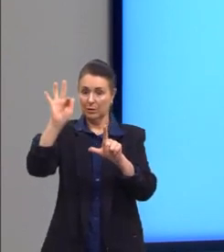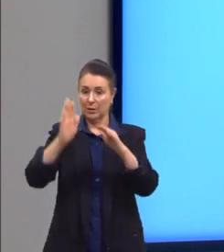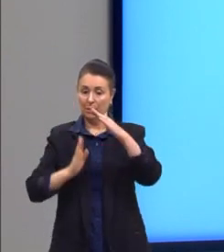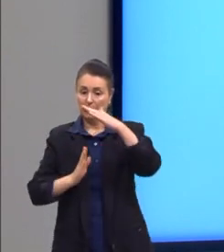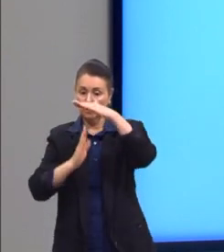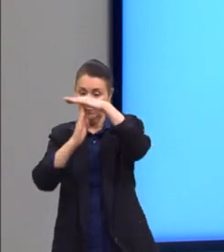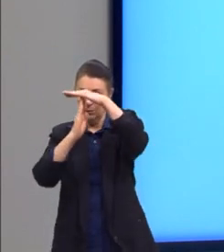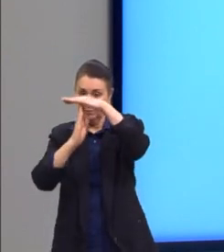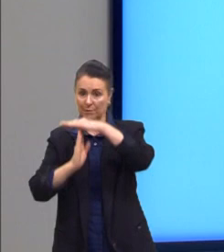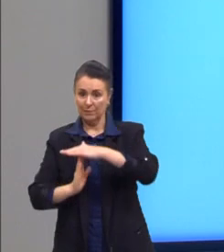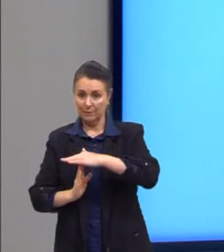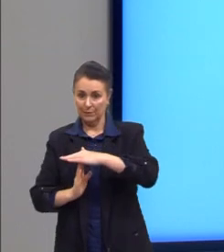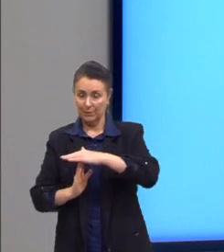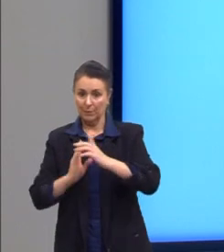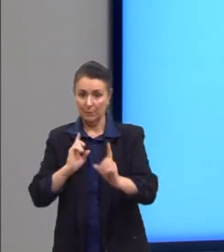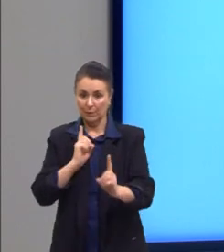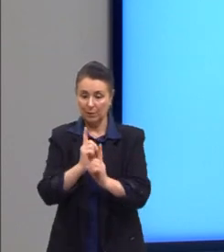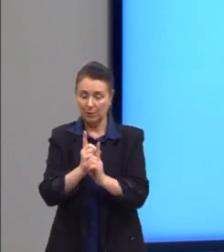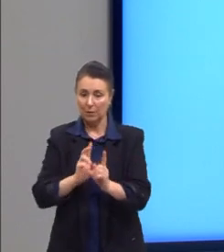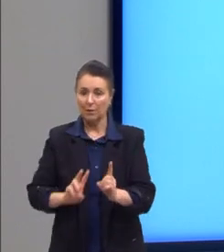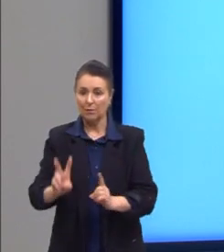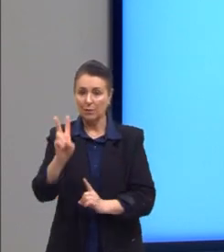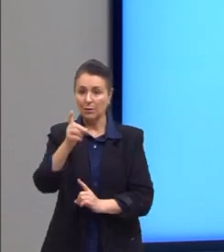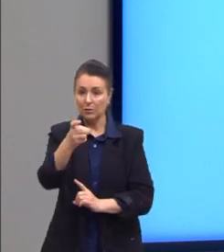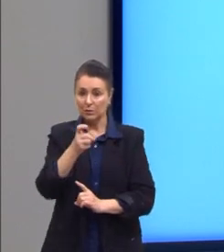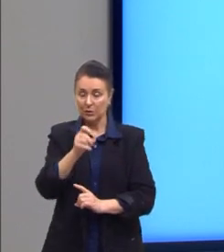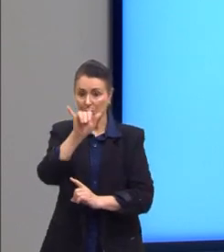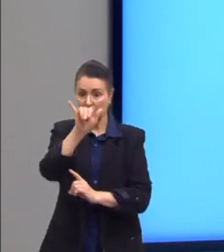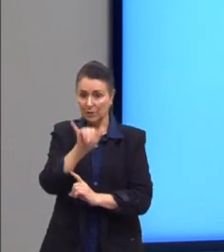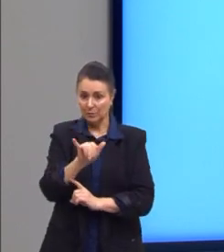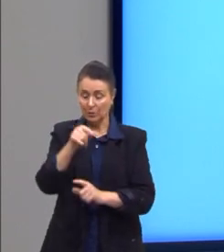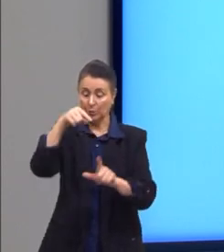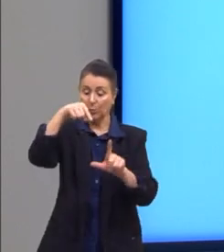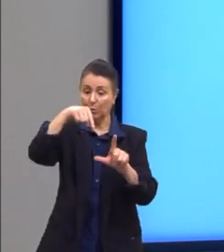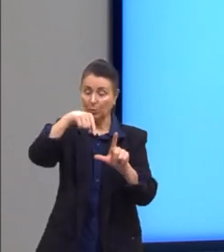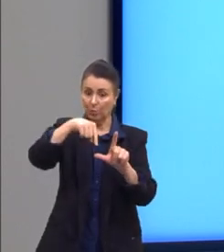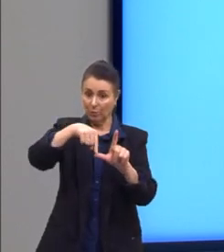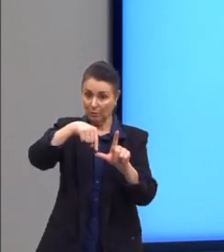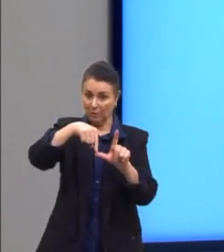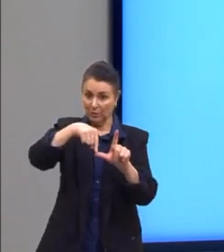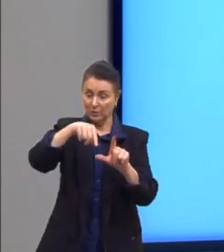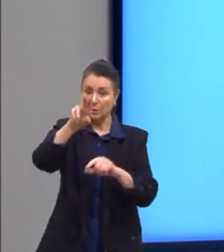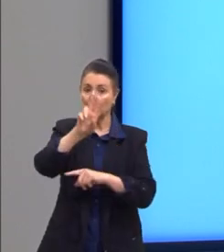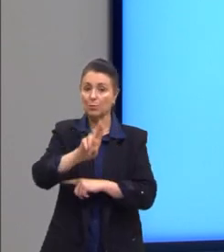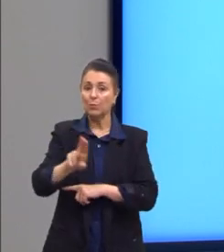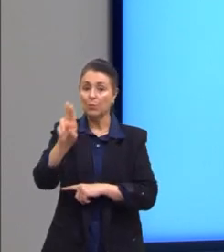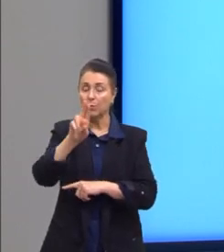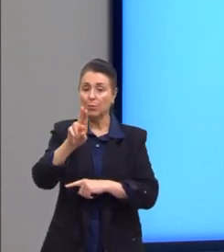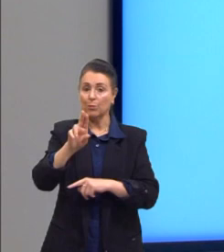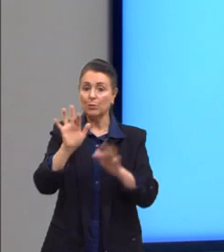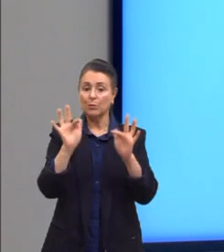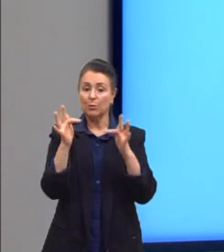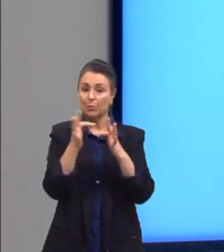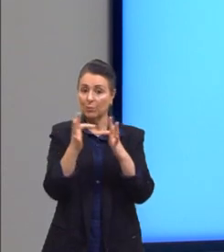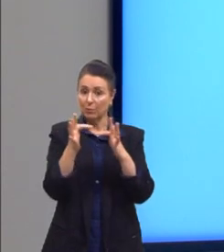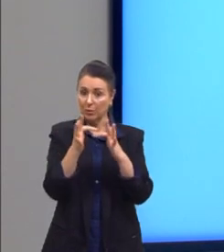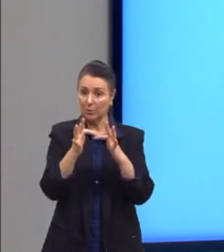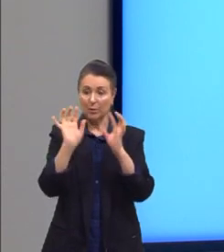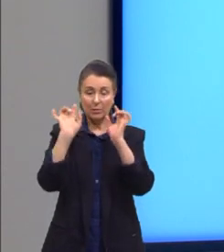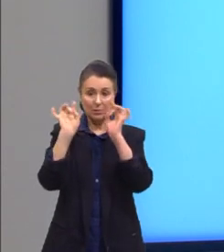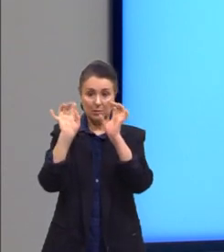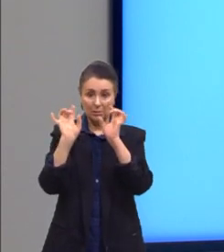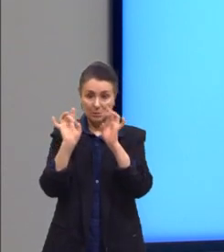Para encontrar o valor de X e Y no vértice, nós utilizamos, então, uma fórmula específica.